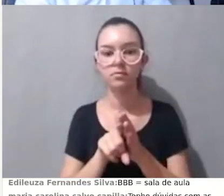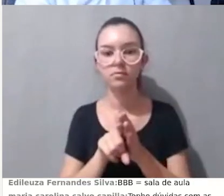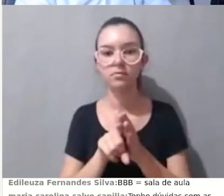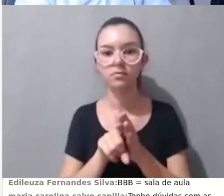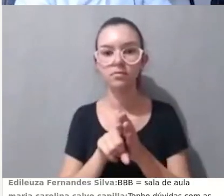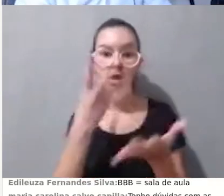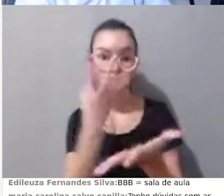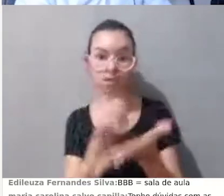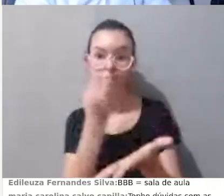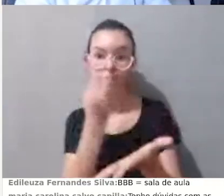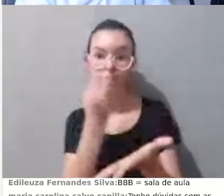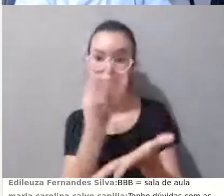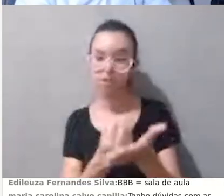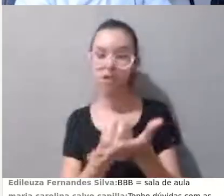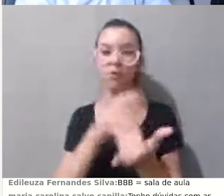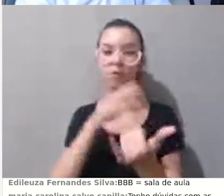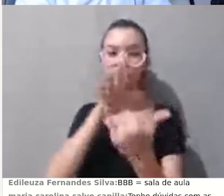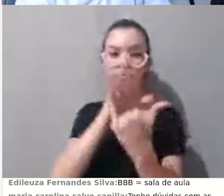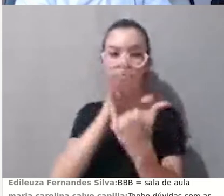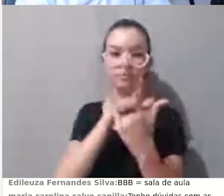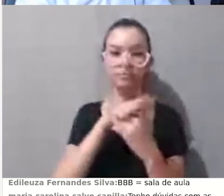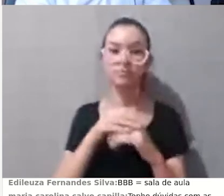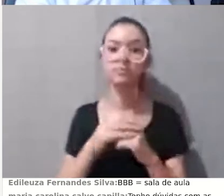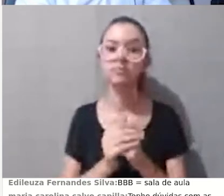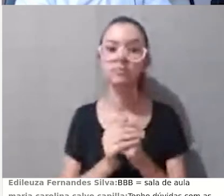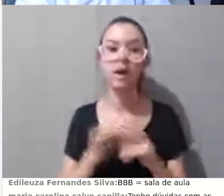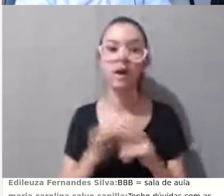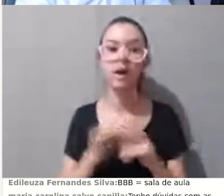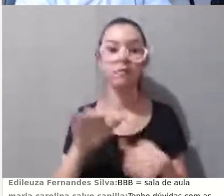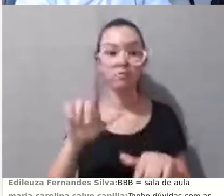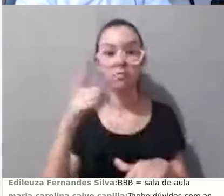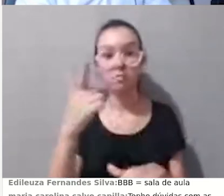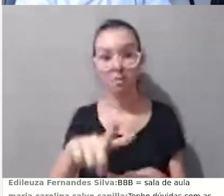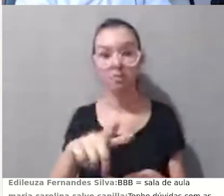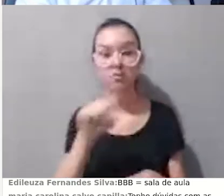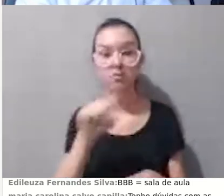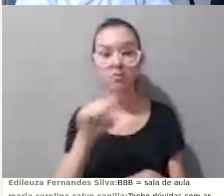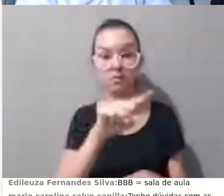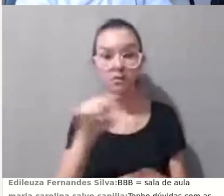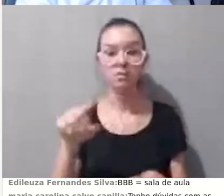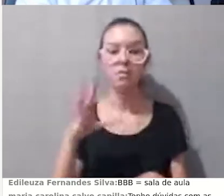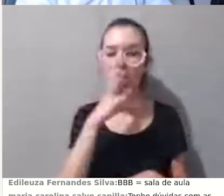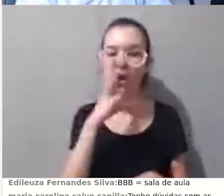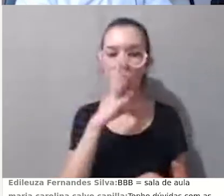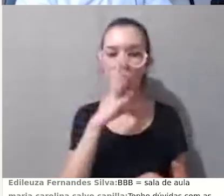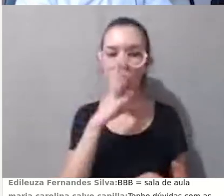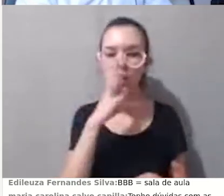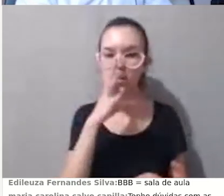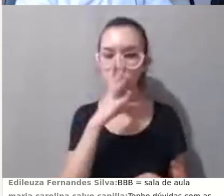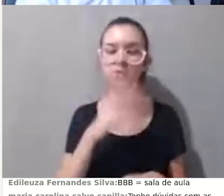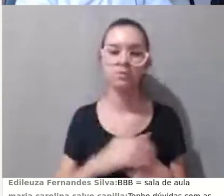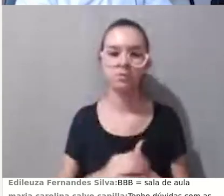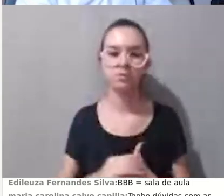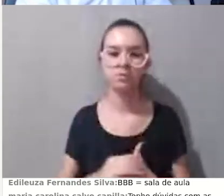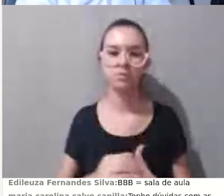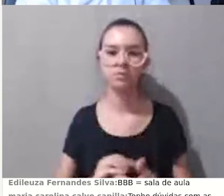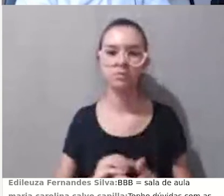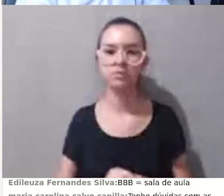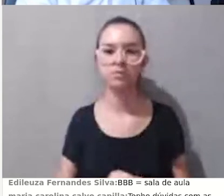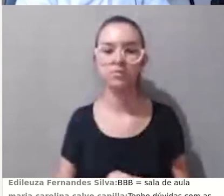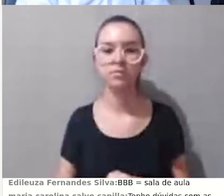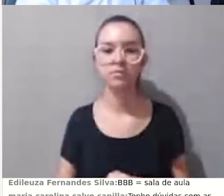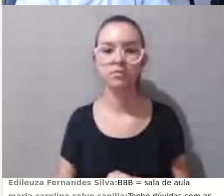gravada e que vocês podem assistir depois. A Dileuza está lembrando o BBB na sala de aula, então fica